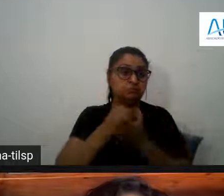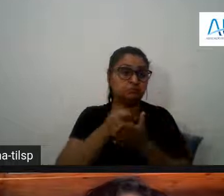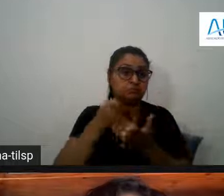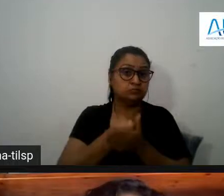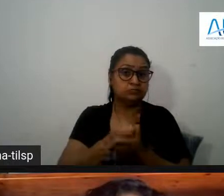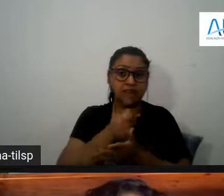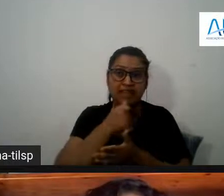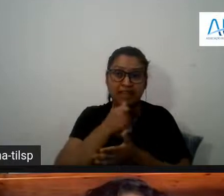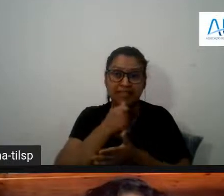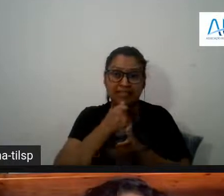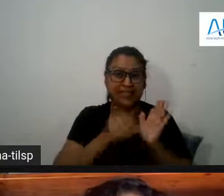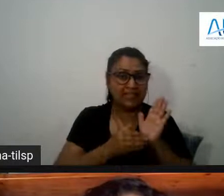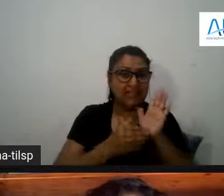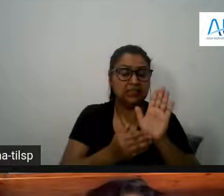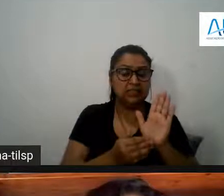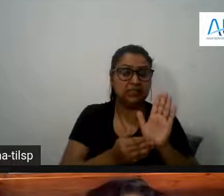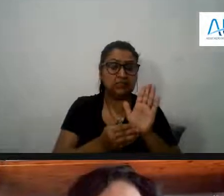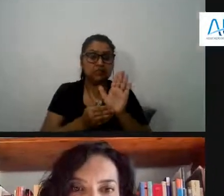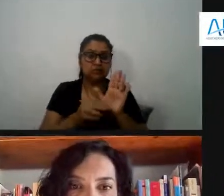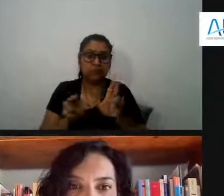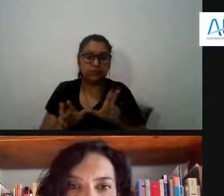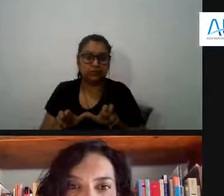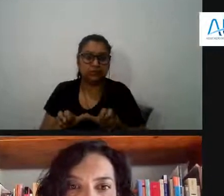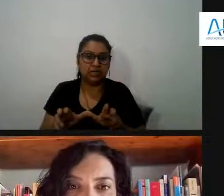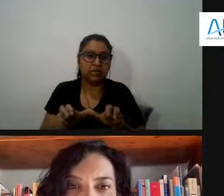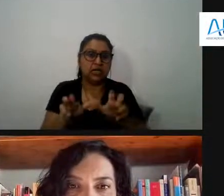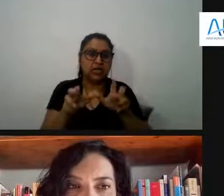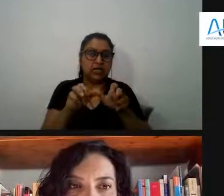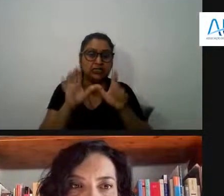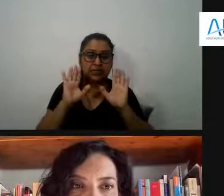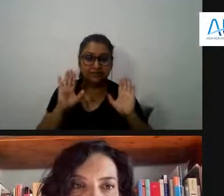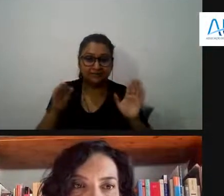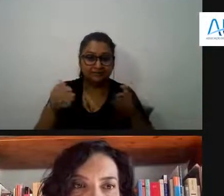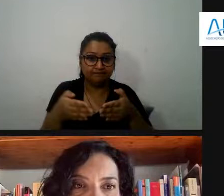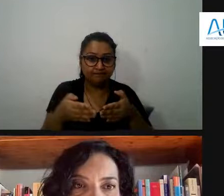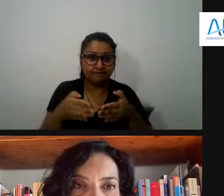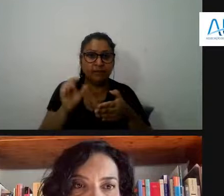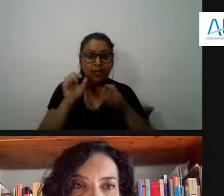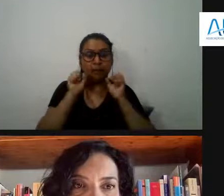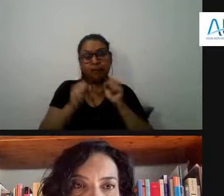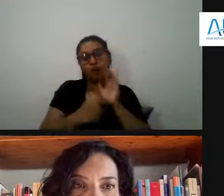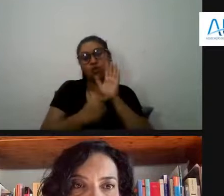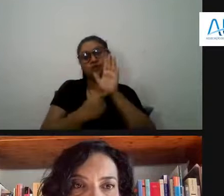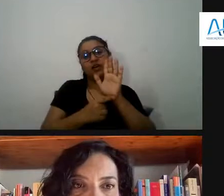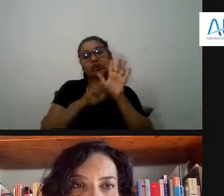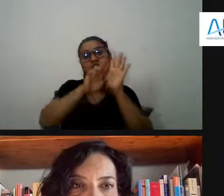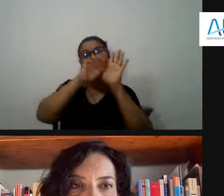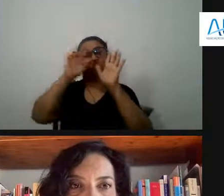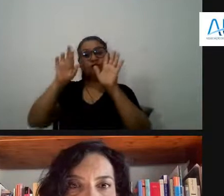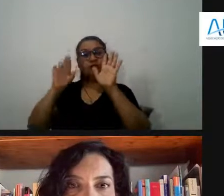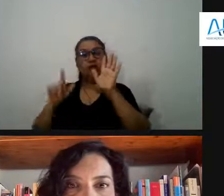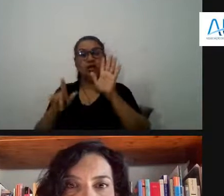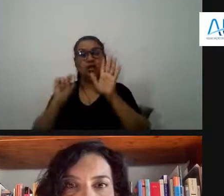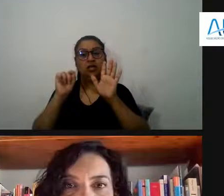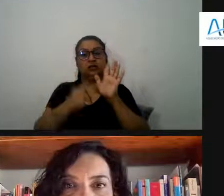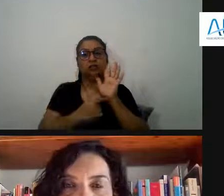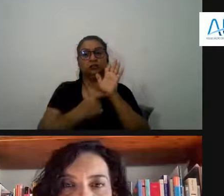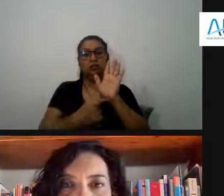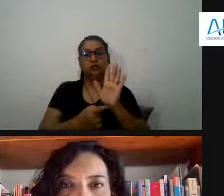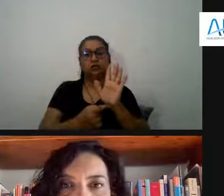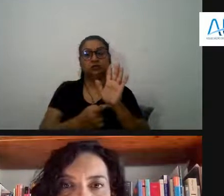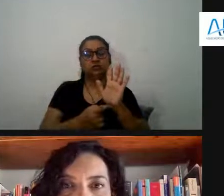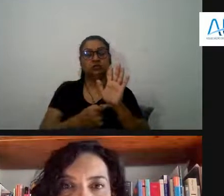presente uma análise empírica muito exata que pode haver aspectos diferentes por exemplo na forma de introduzir